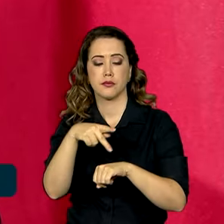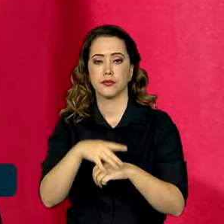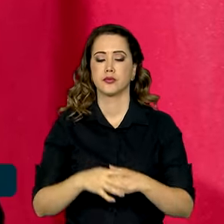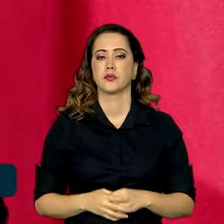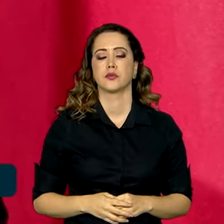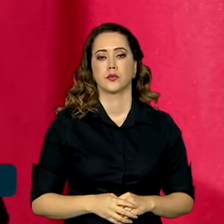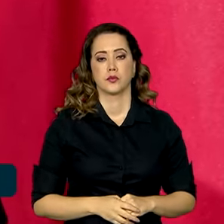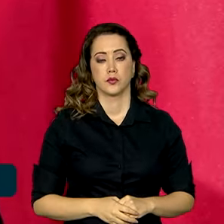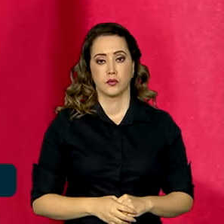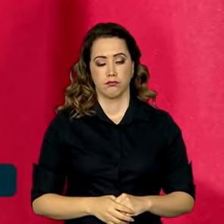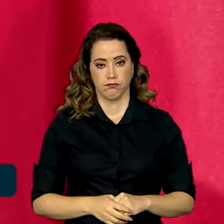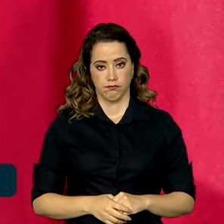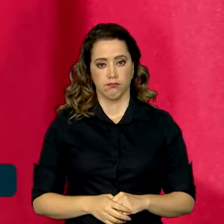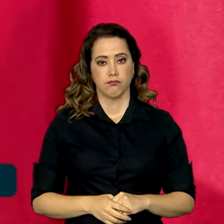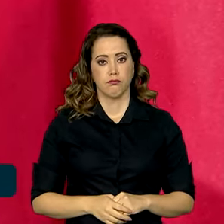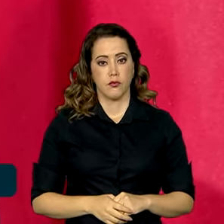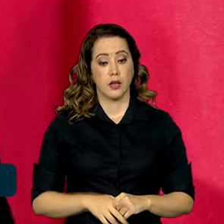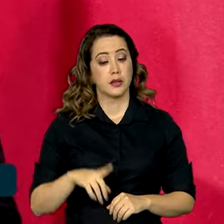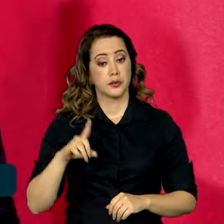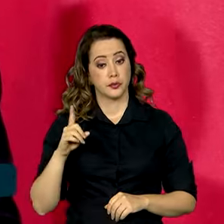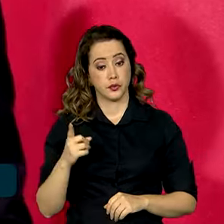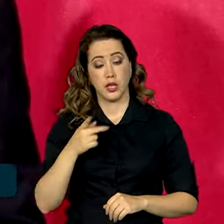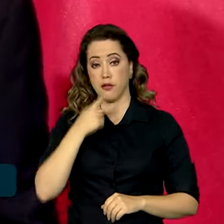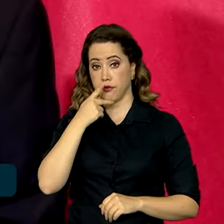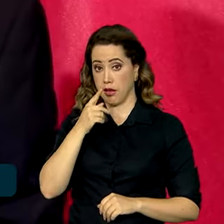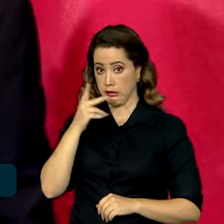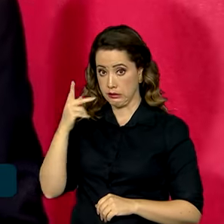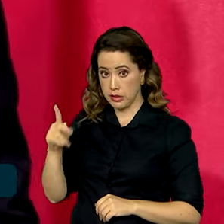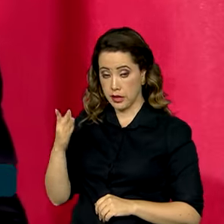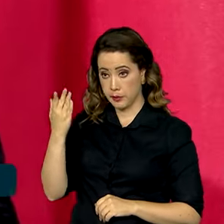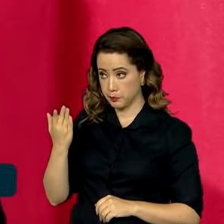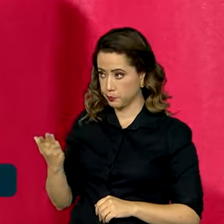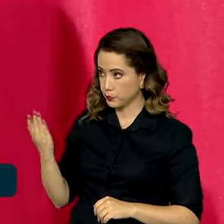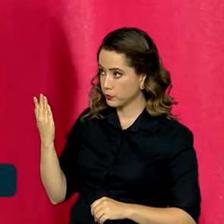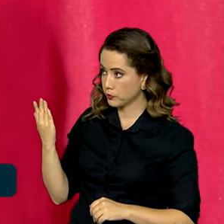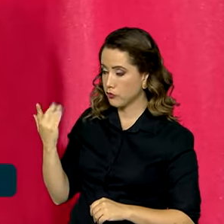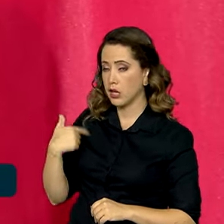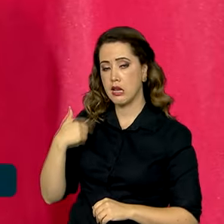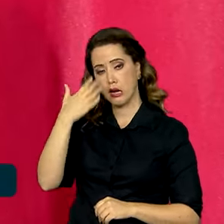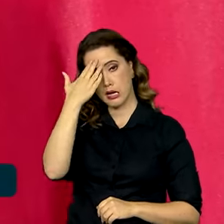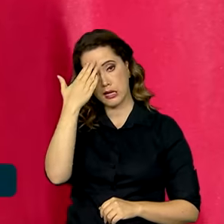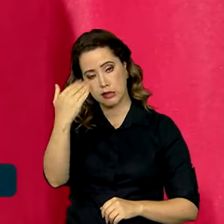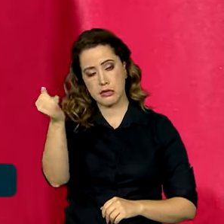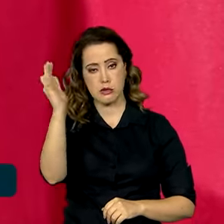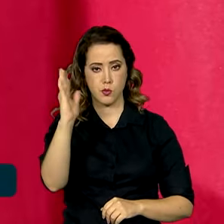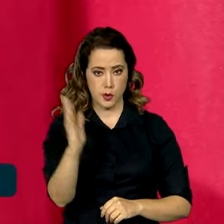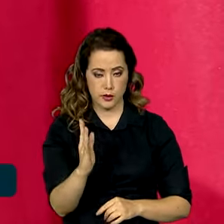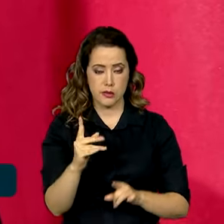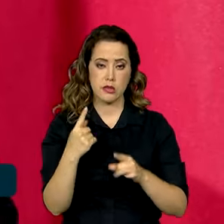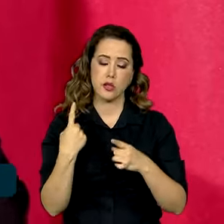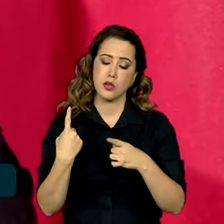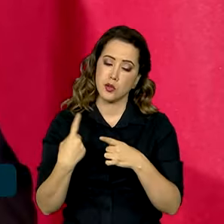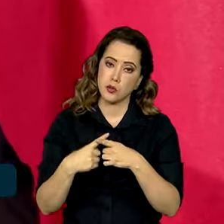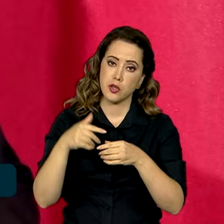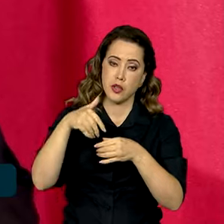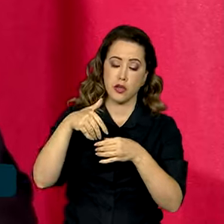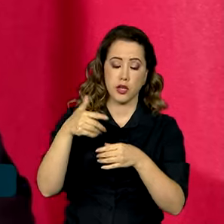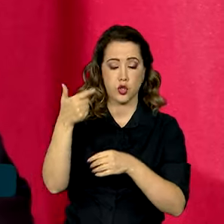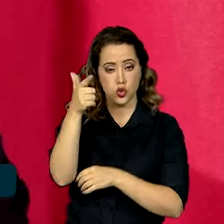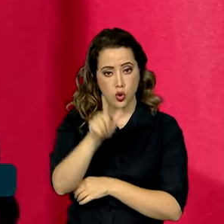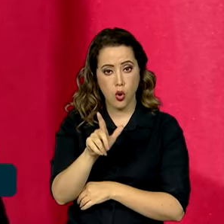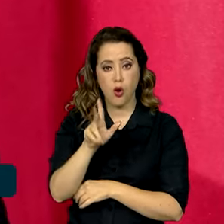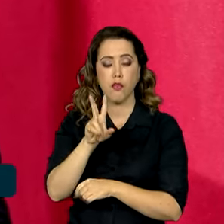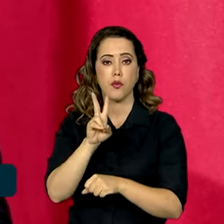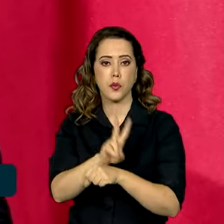Em declaração conjunta à imprensa, o chanceler Olaf Scholz agradeceu ao Brasil por ter voltado a priorizar a